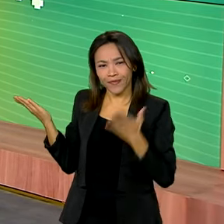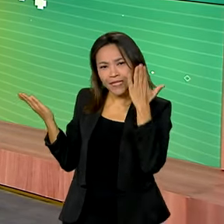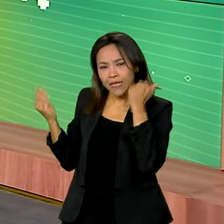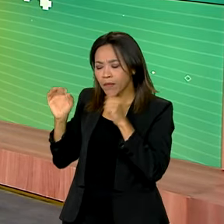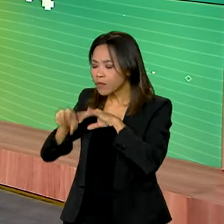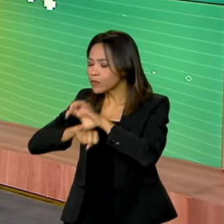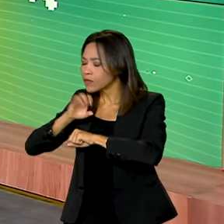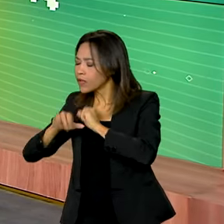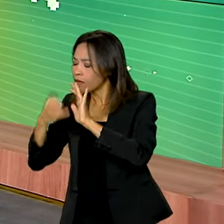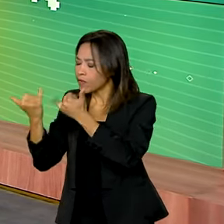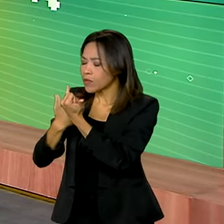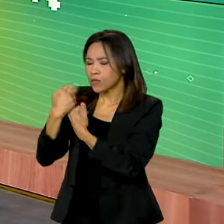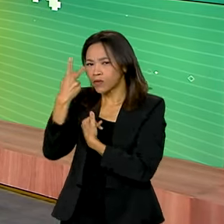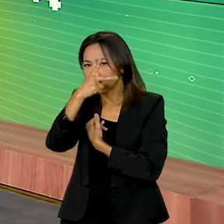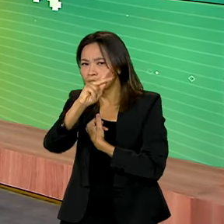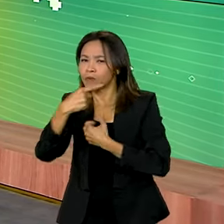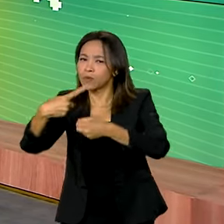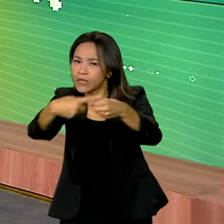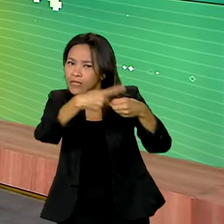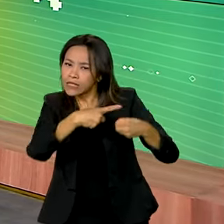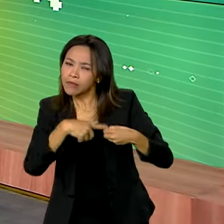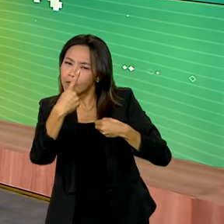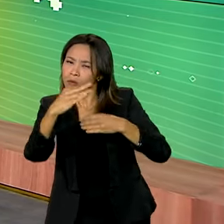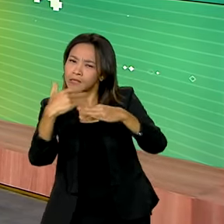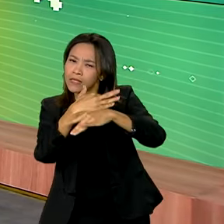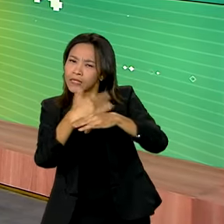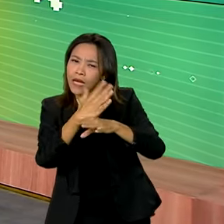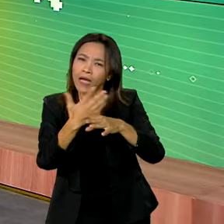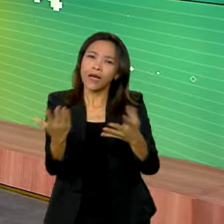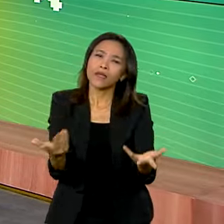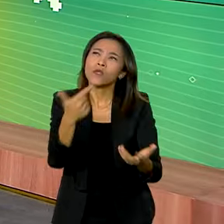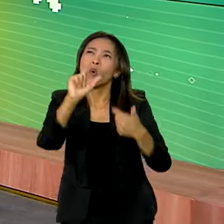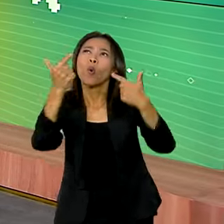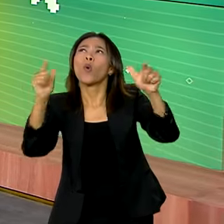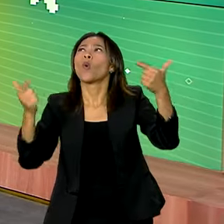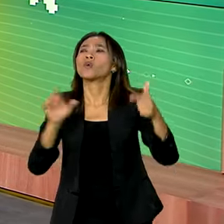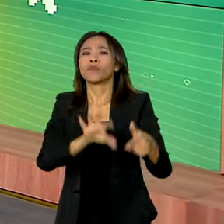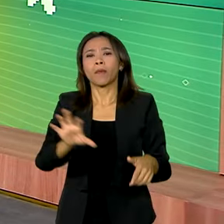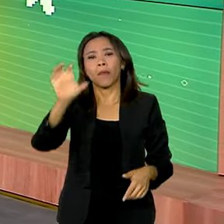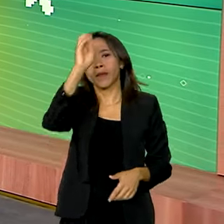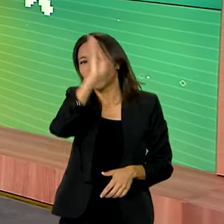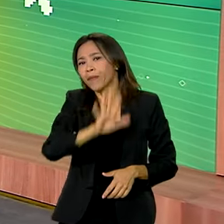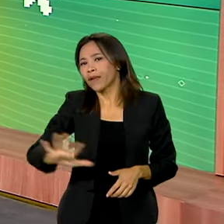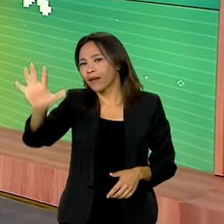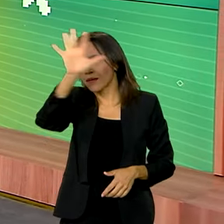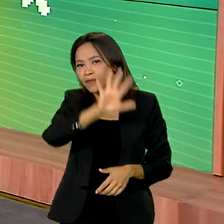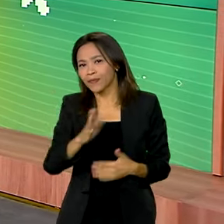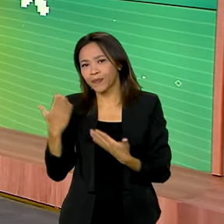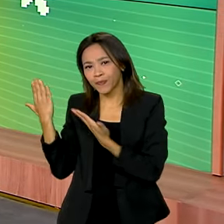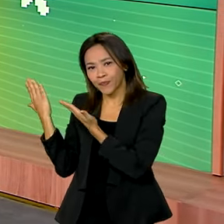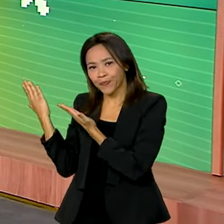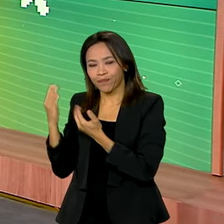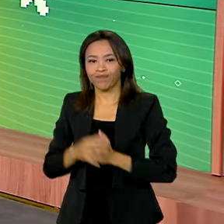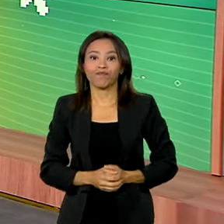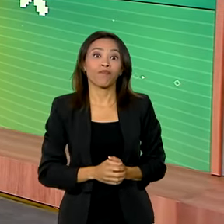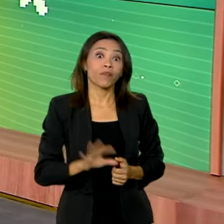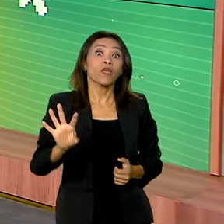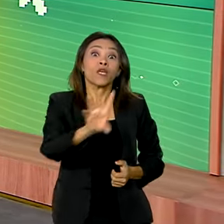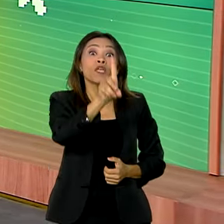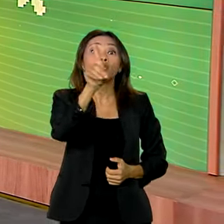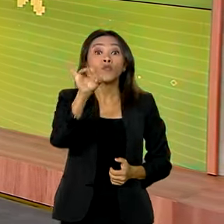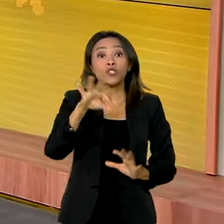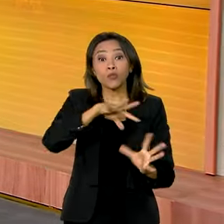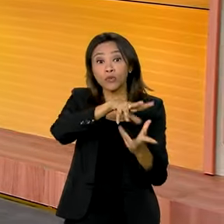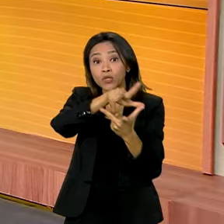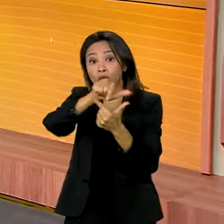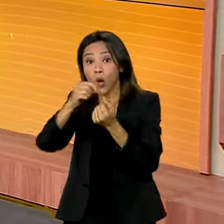saber mais sobre o seu município, a cidade vizinha, alguma outra cidade, região do país. E o Dia Mundial contra o